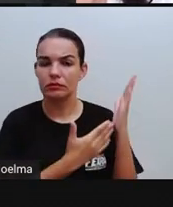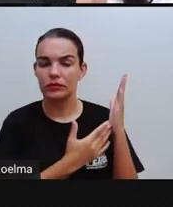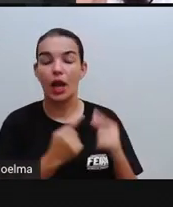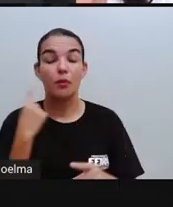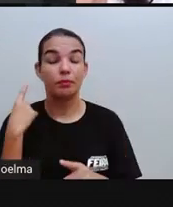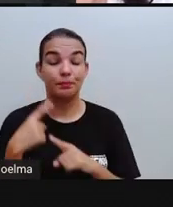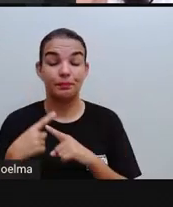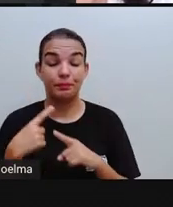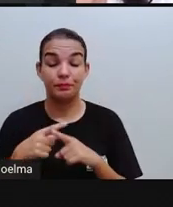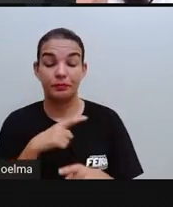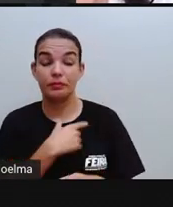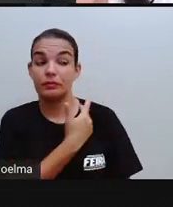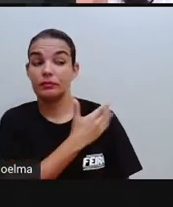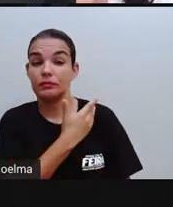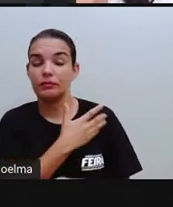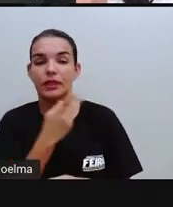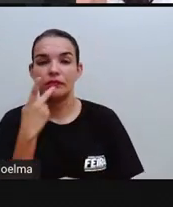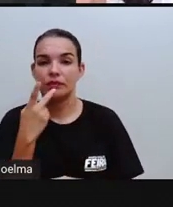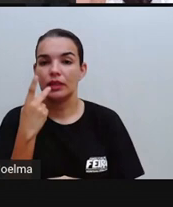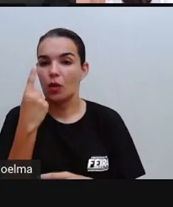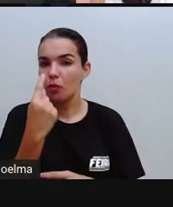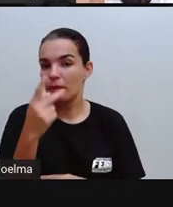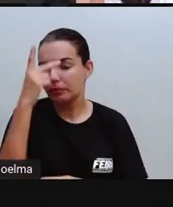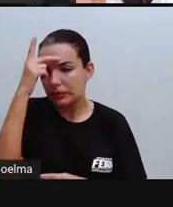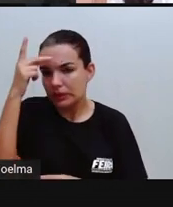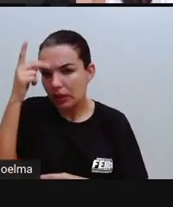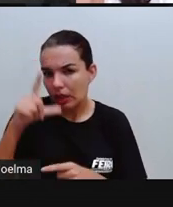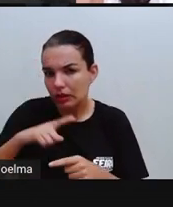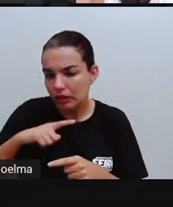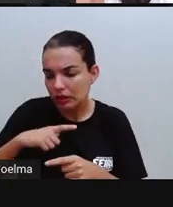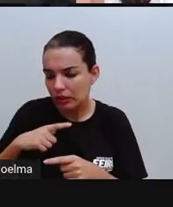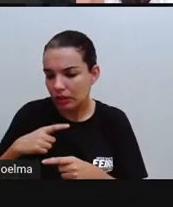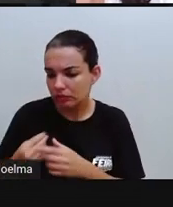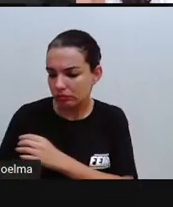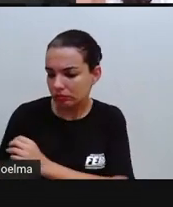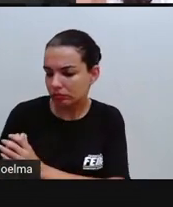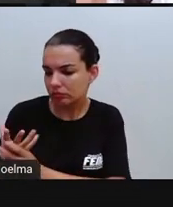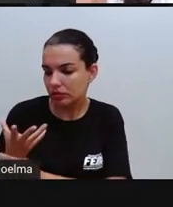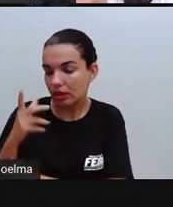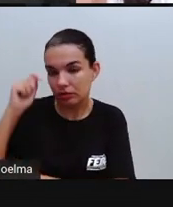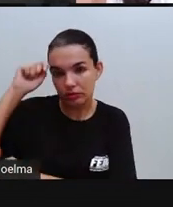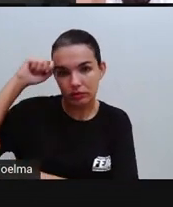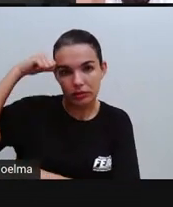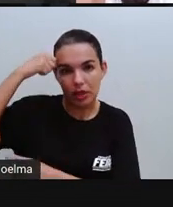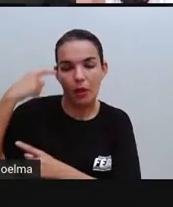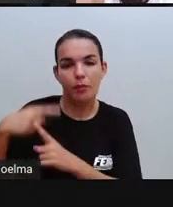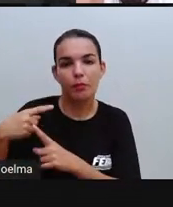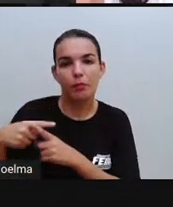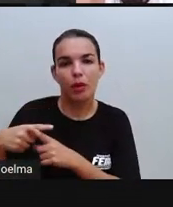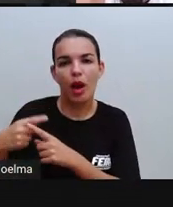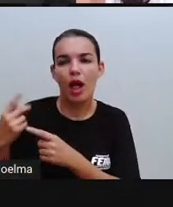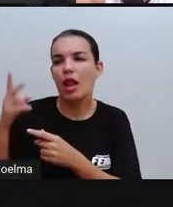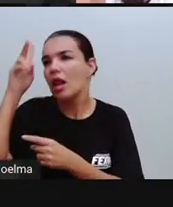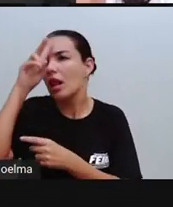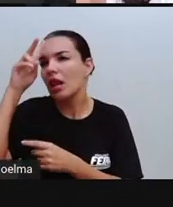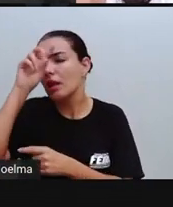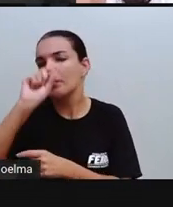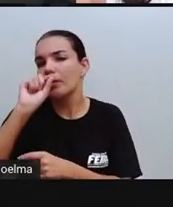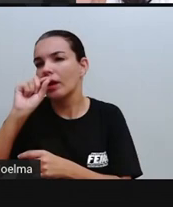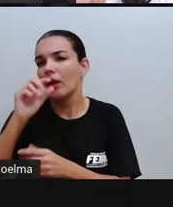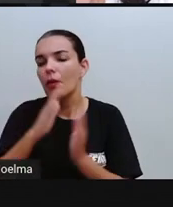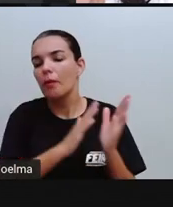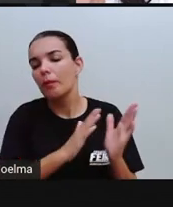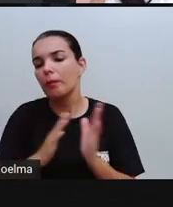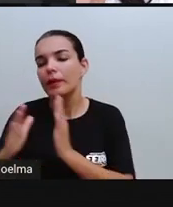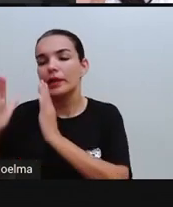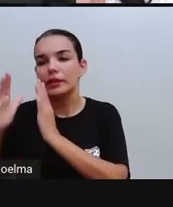racista de falar de uma pessoa com origem negra, pois lembra o período da escravidão, em